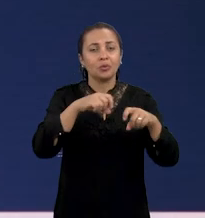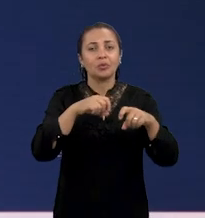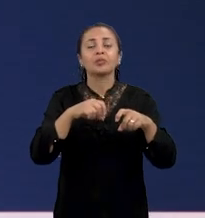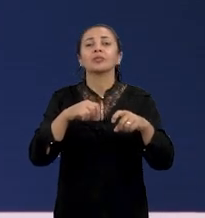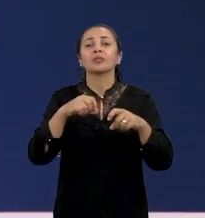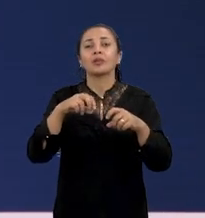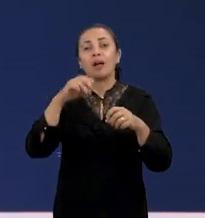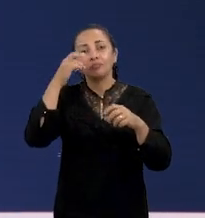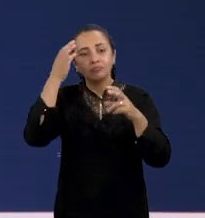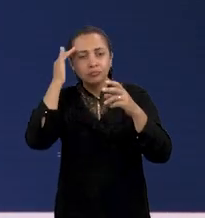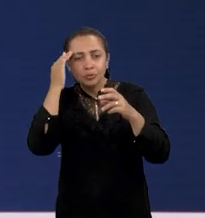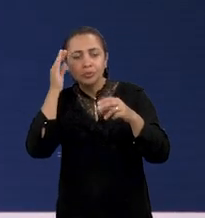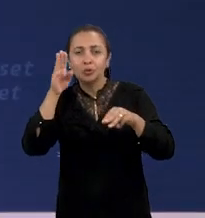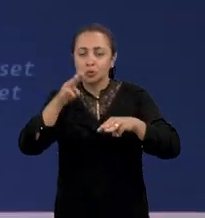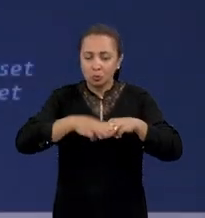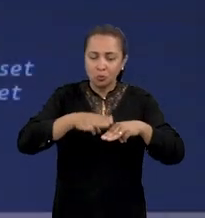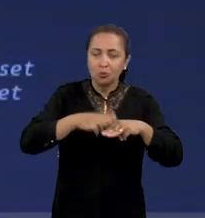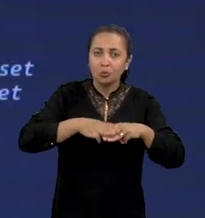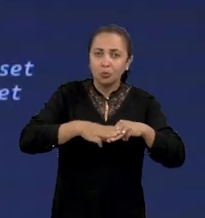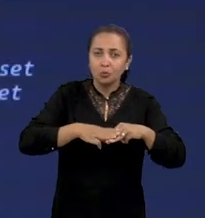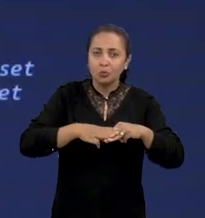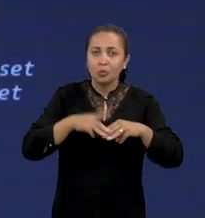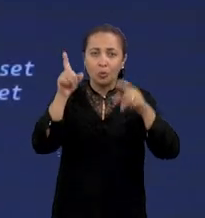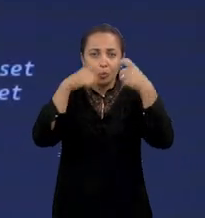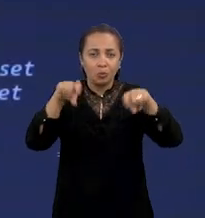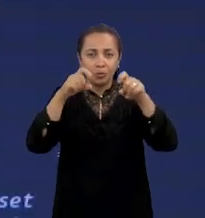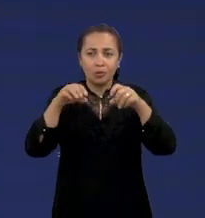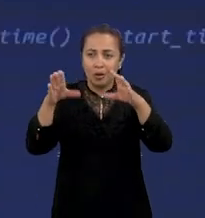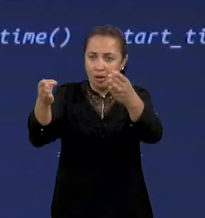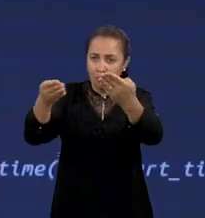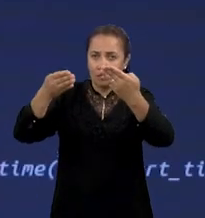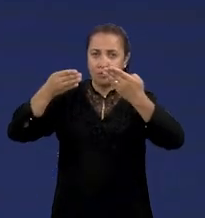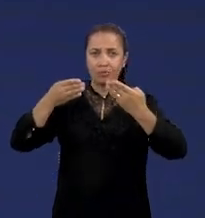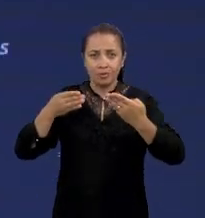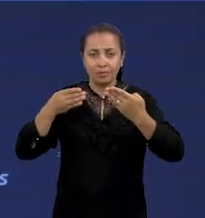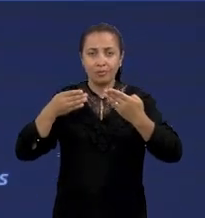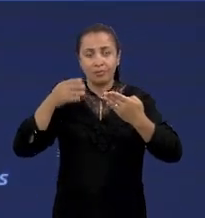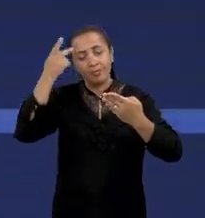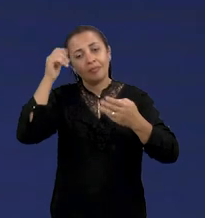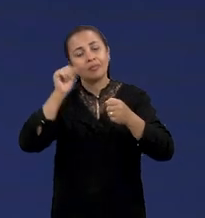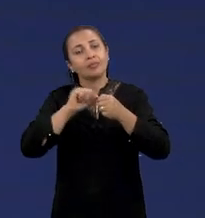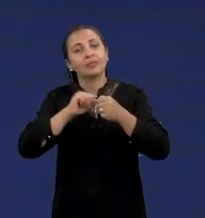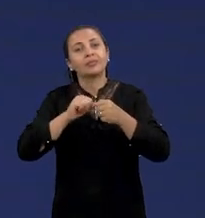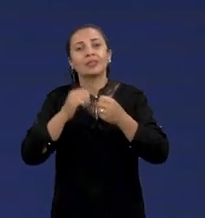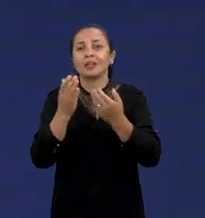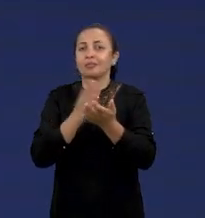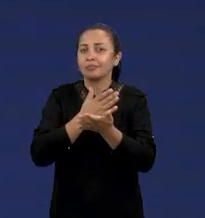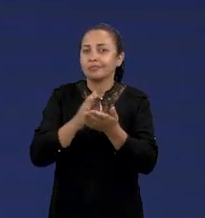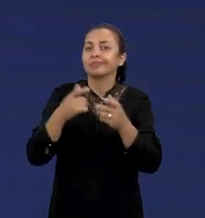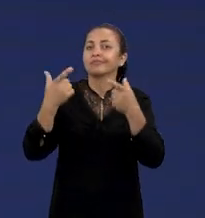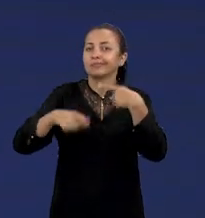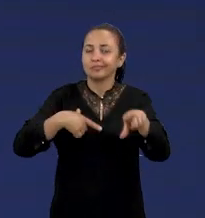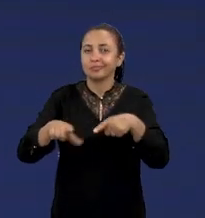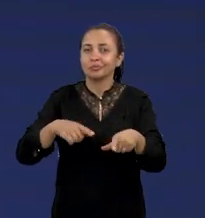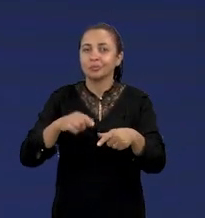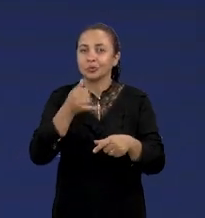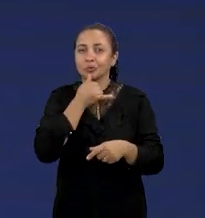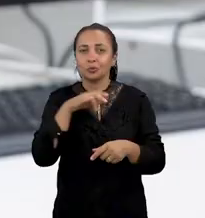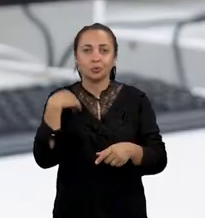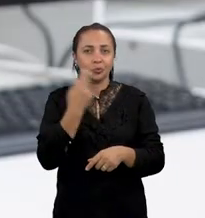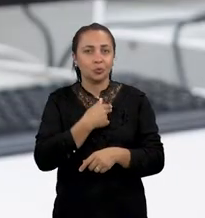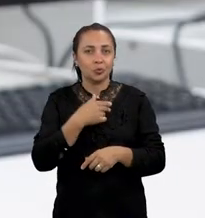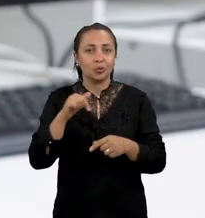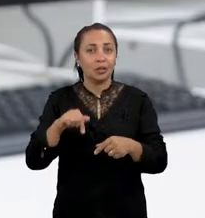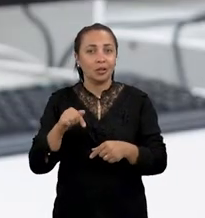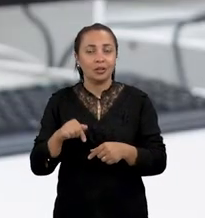instruções lógicas e matemáticas que o computador recebe para cumprir uma determinada tarefa. Por exemplo, no nosso